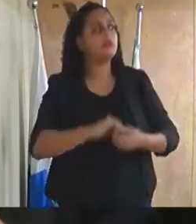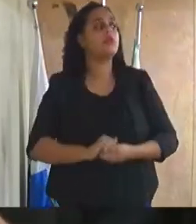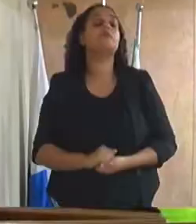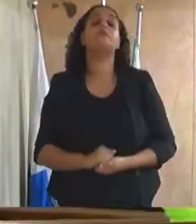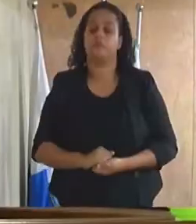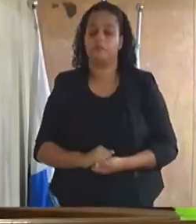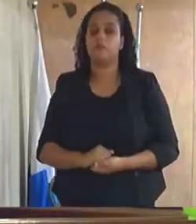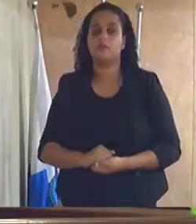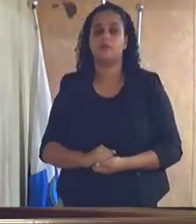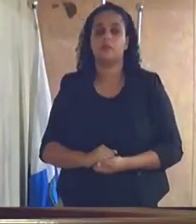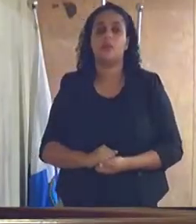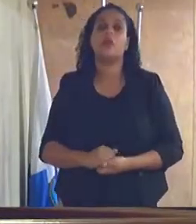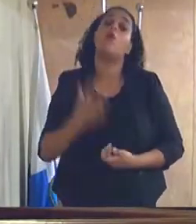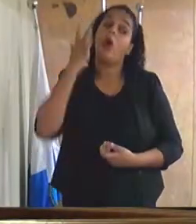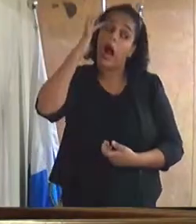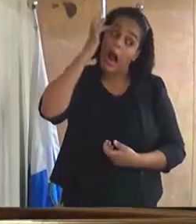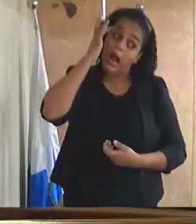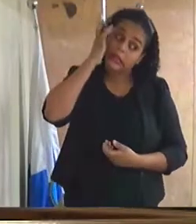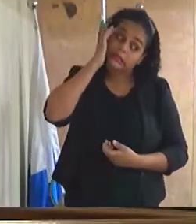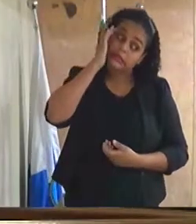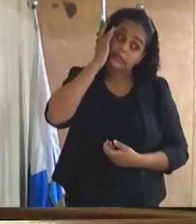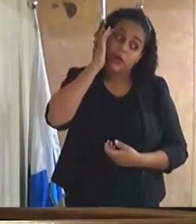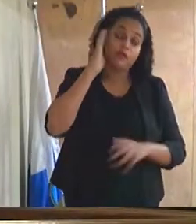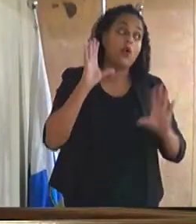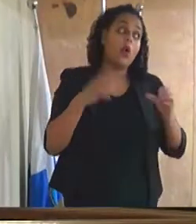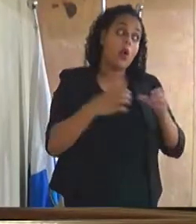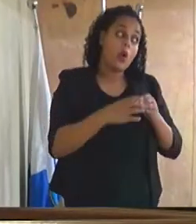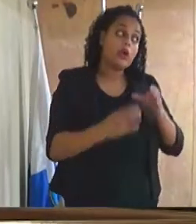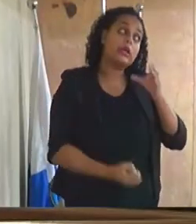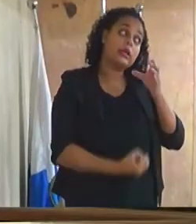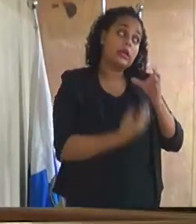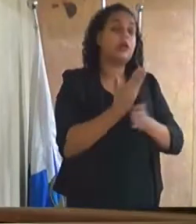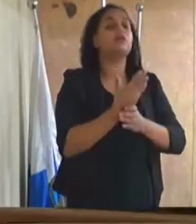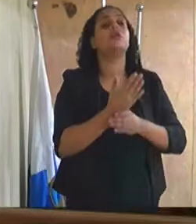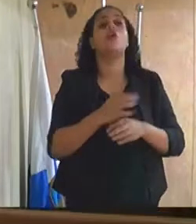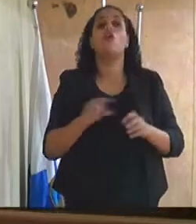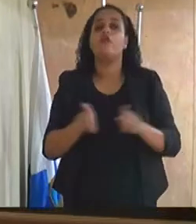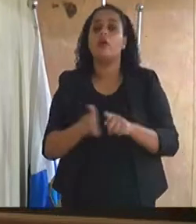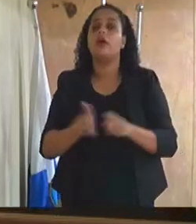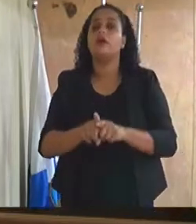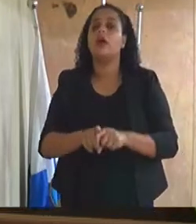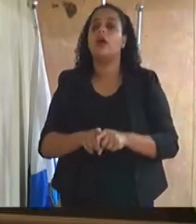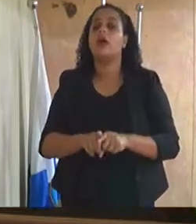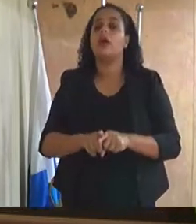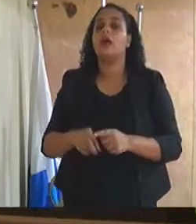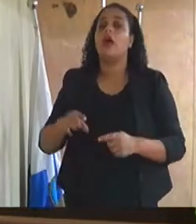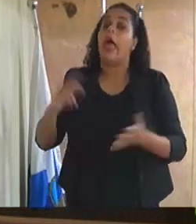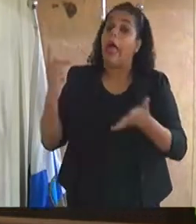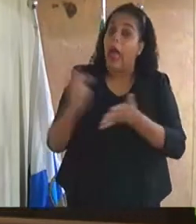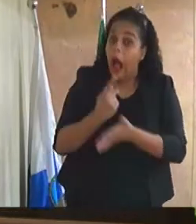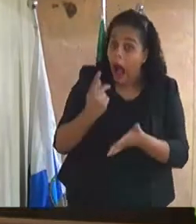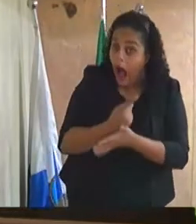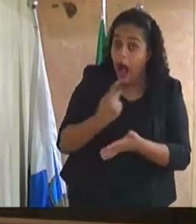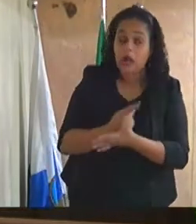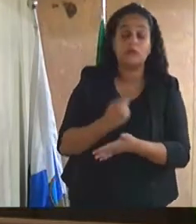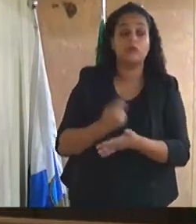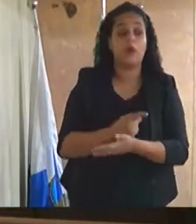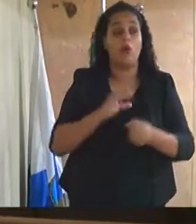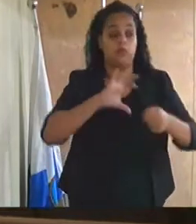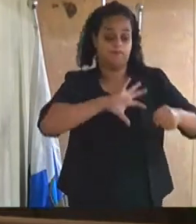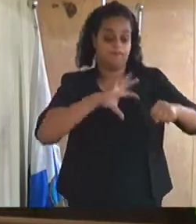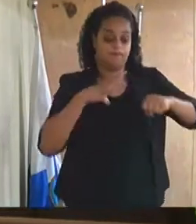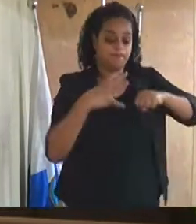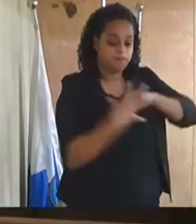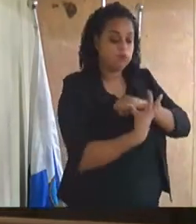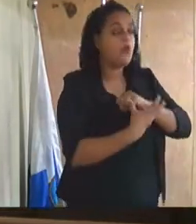justamente, e eu acho que essa comissão foi tirada para isso também. Tudo que foi irregular em relação ao COVID, essa comissão tem que apurar. E eu